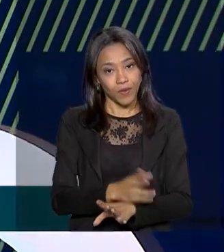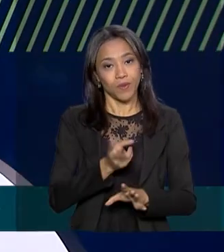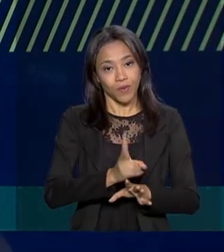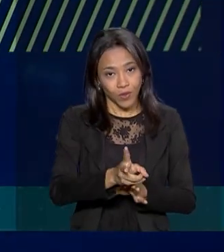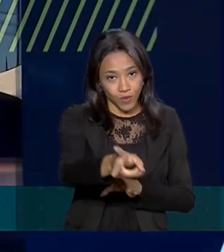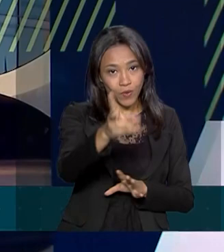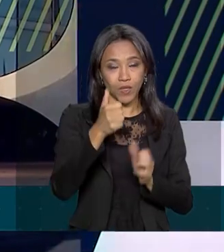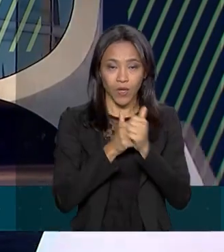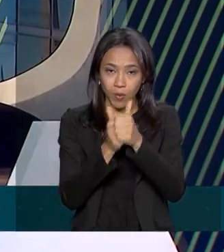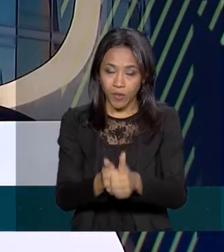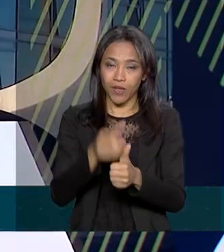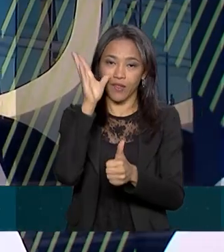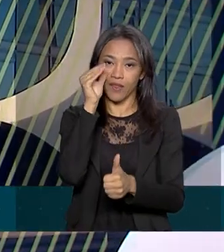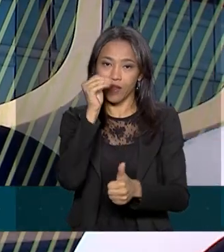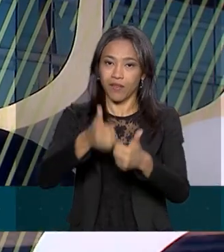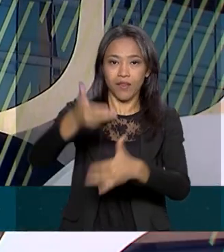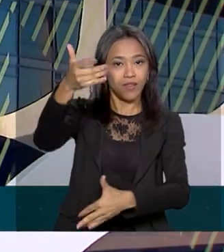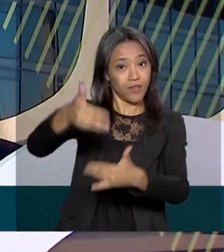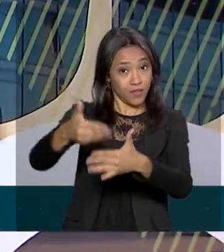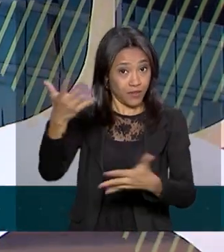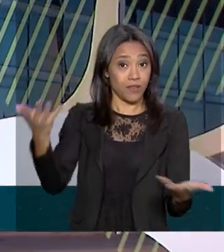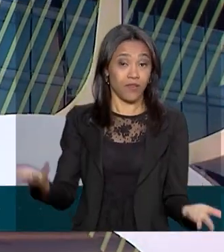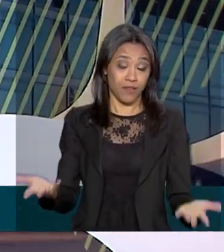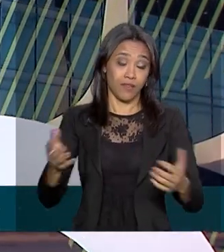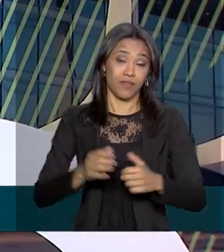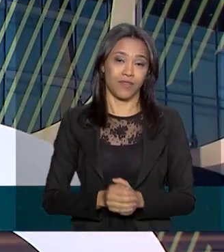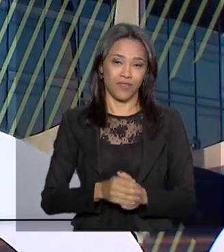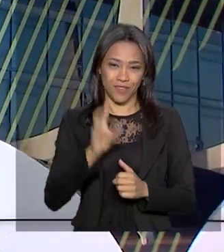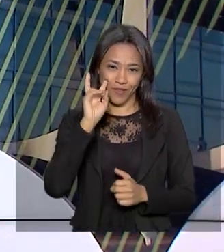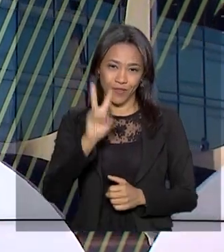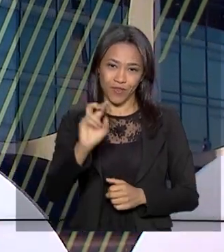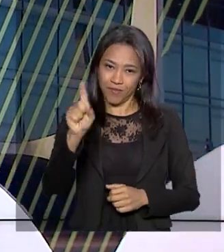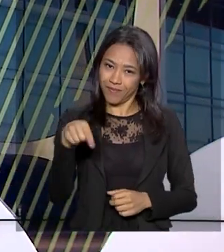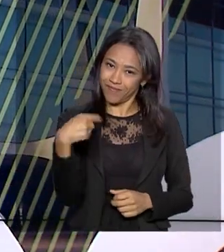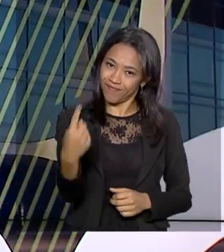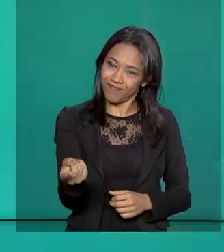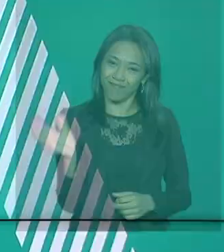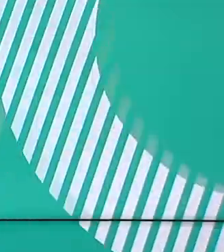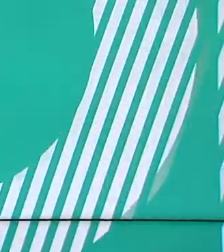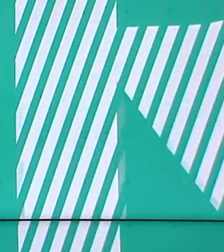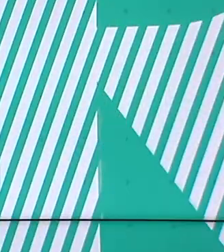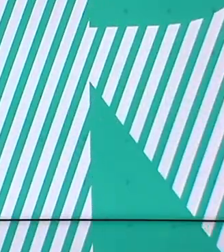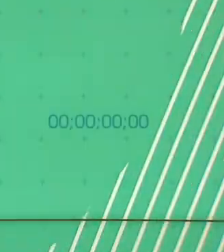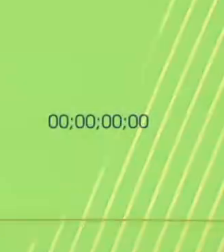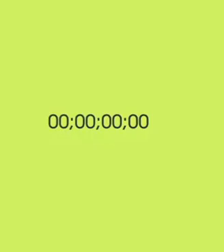Continue nos acompanhando também pelas redes sociais. Nos vemos na próxima edição. Até lá.